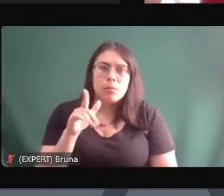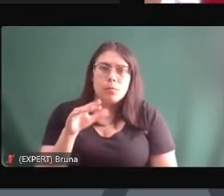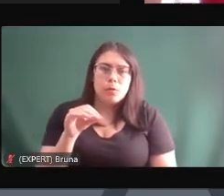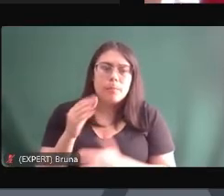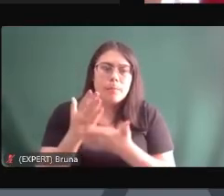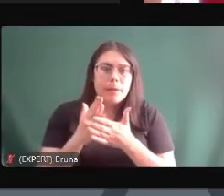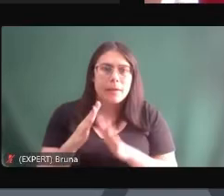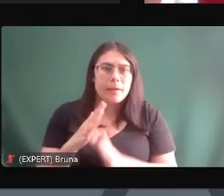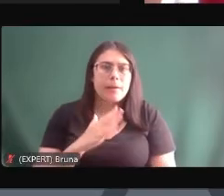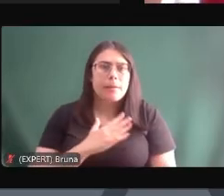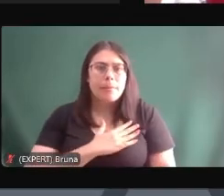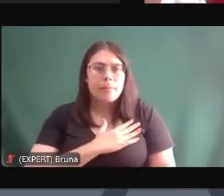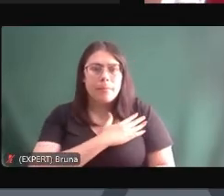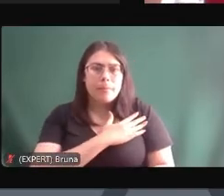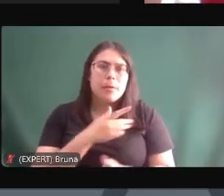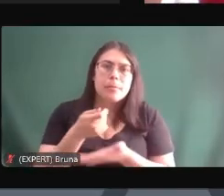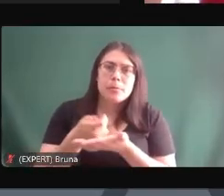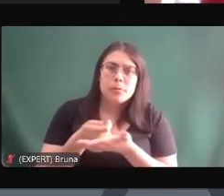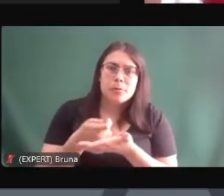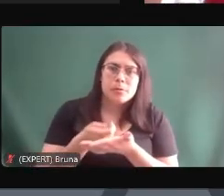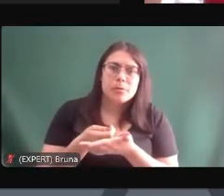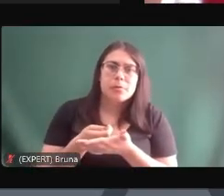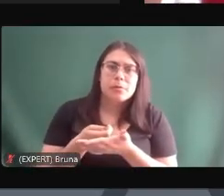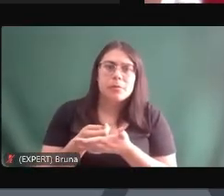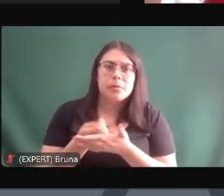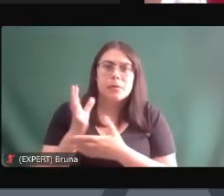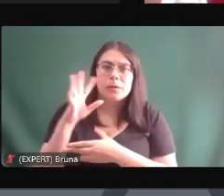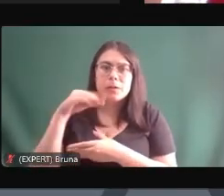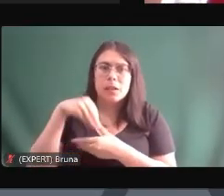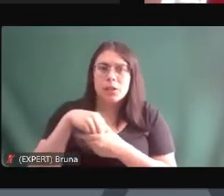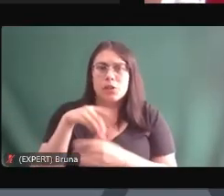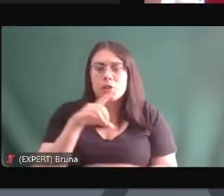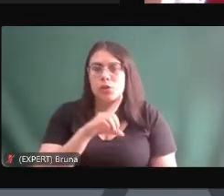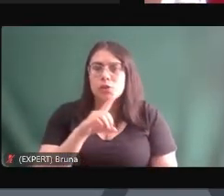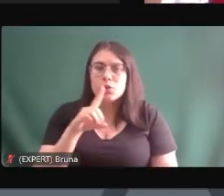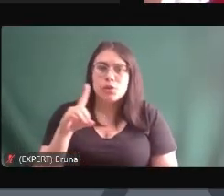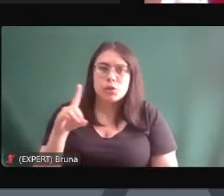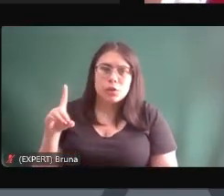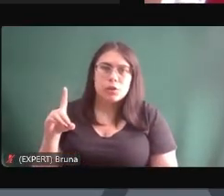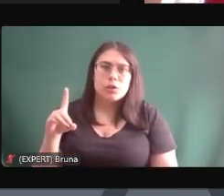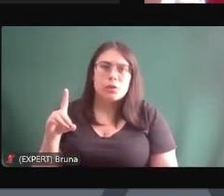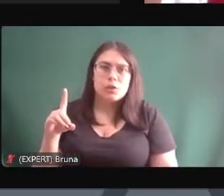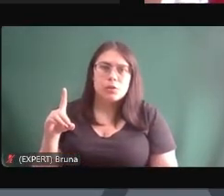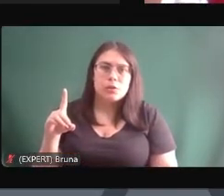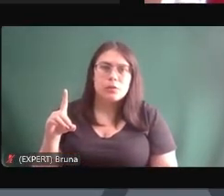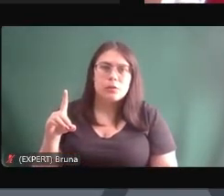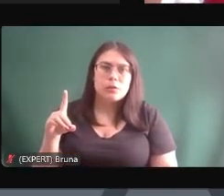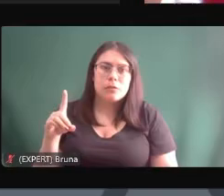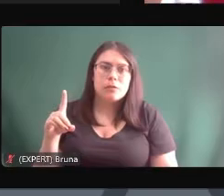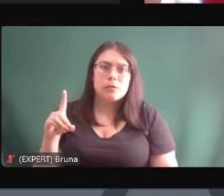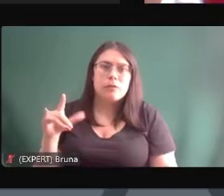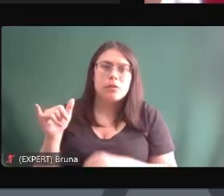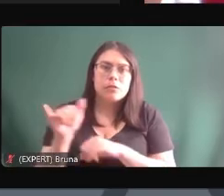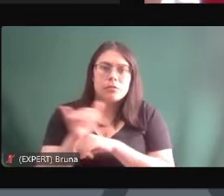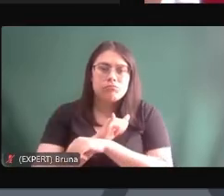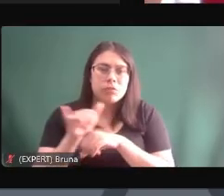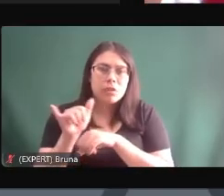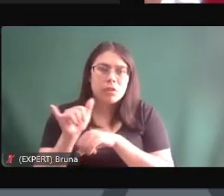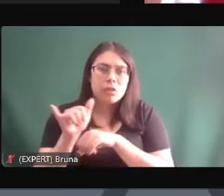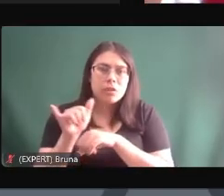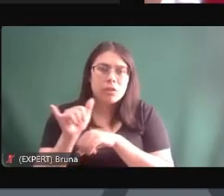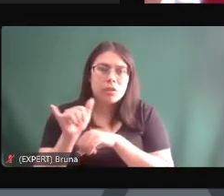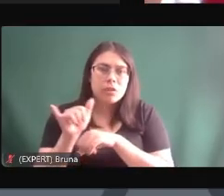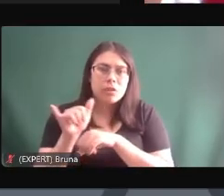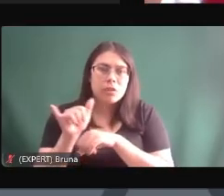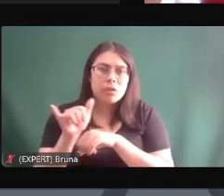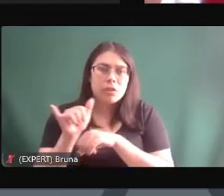e e ele ali no interior da extrema direita joga fora sem pudor nenhum vai por outra linha e arrebanha ali